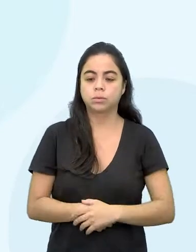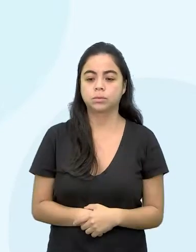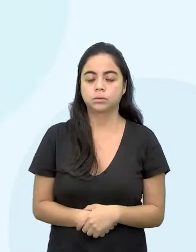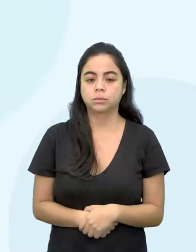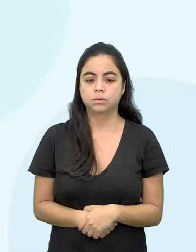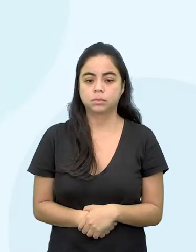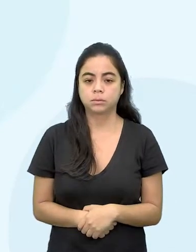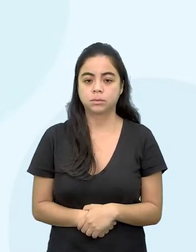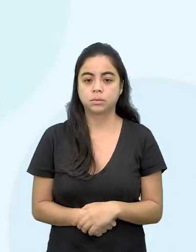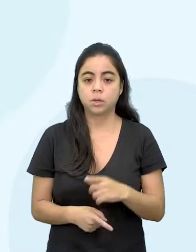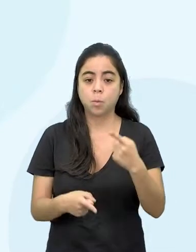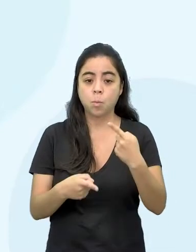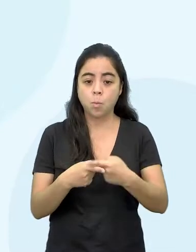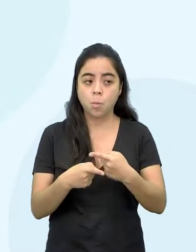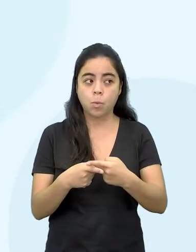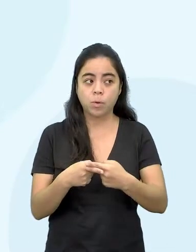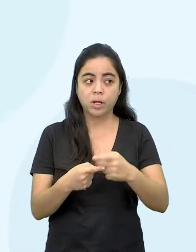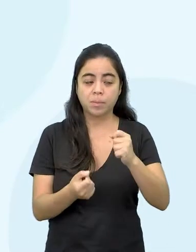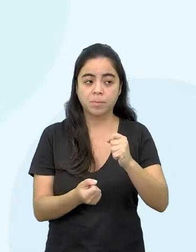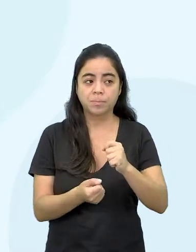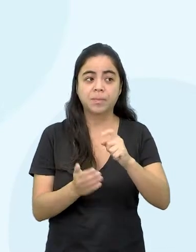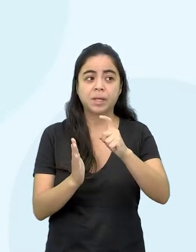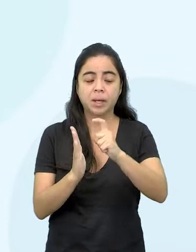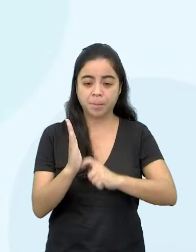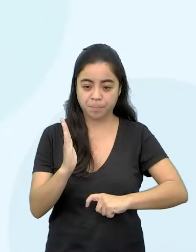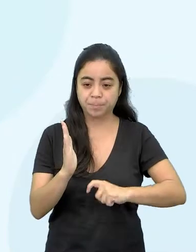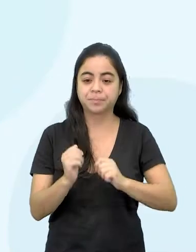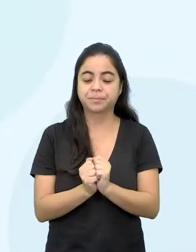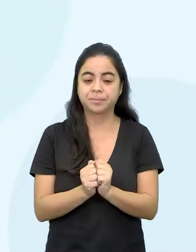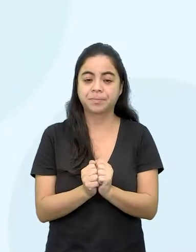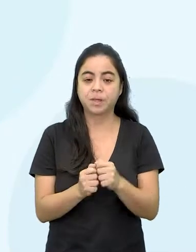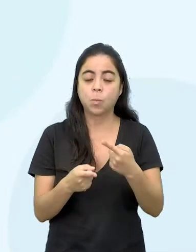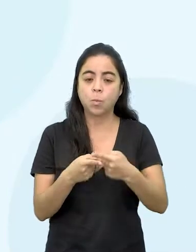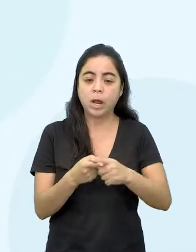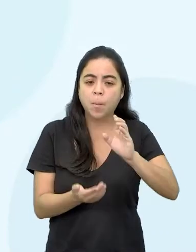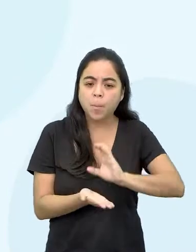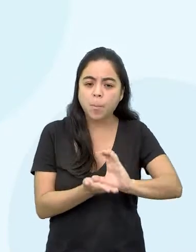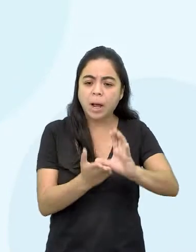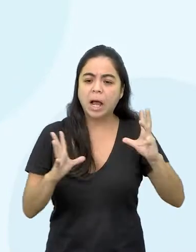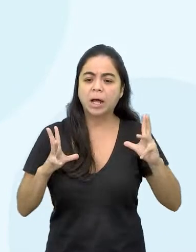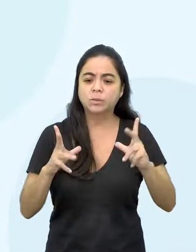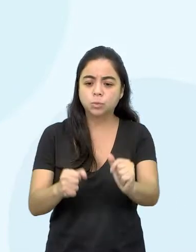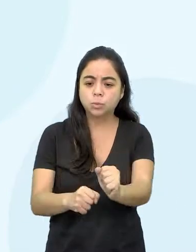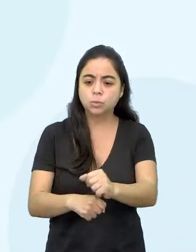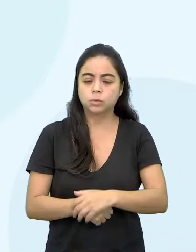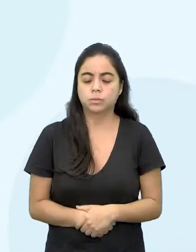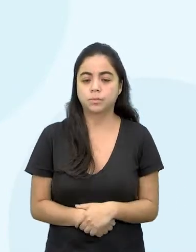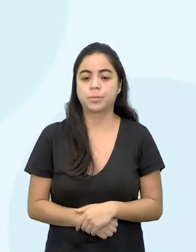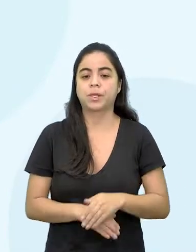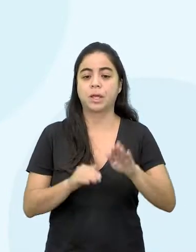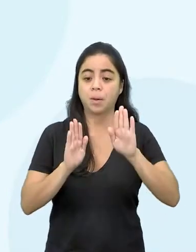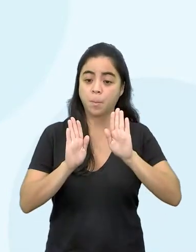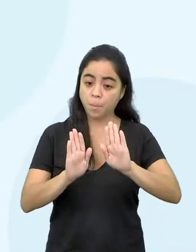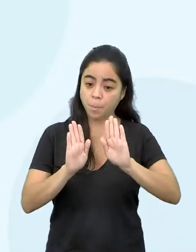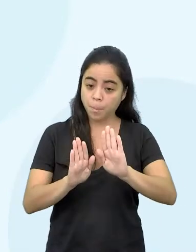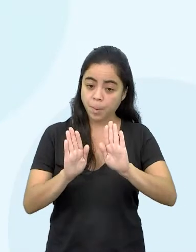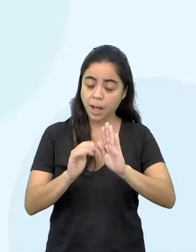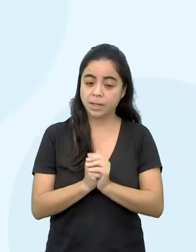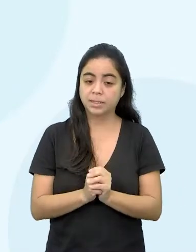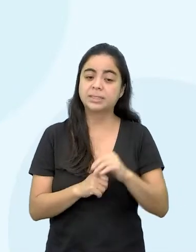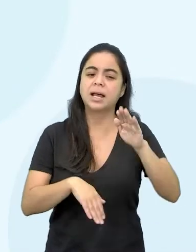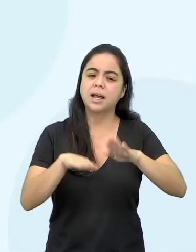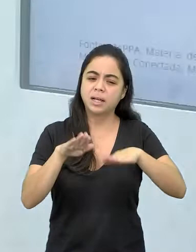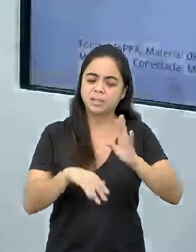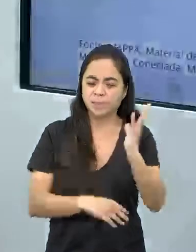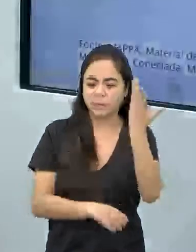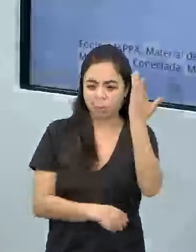Que é pagar o total, né? Pagar o total. Porém, há algumas coisas